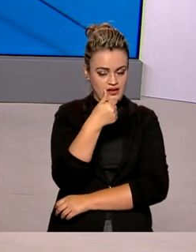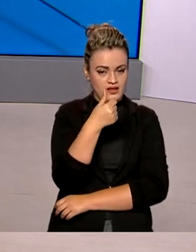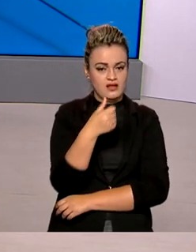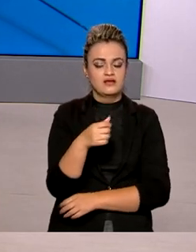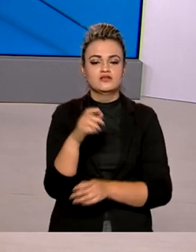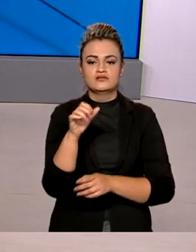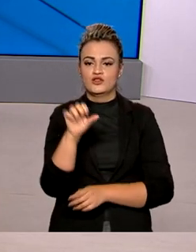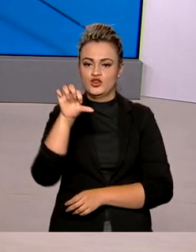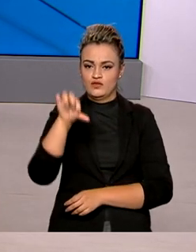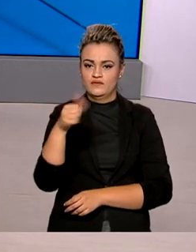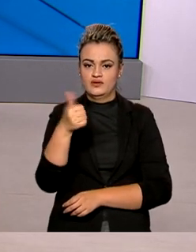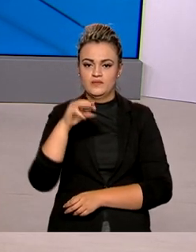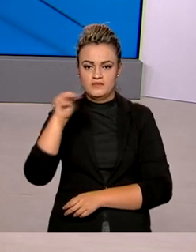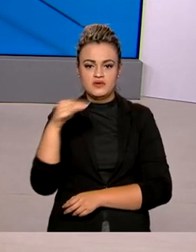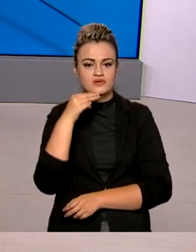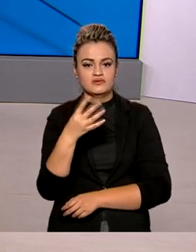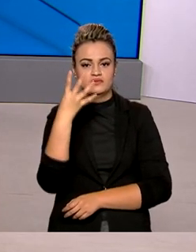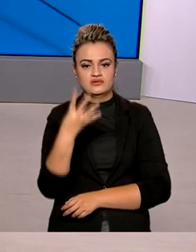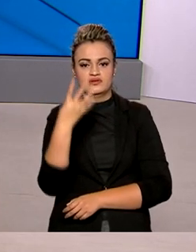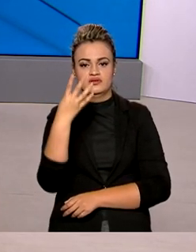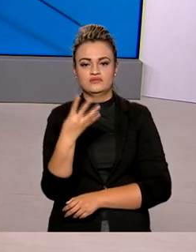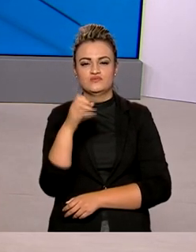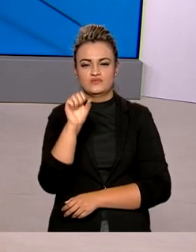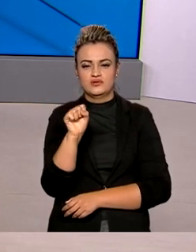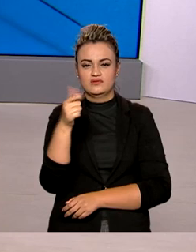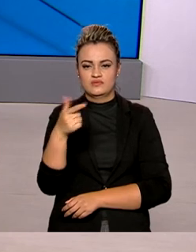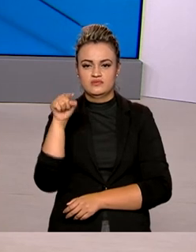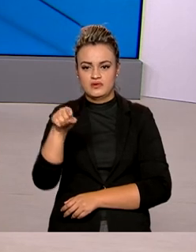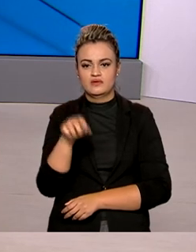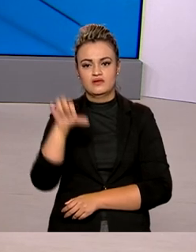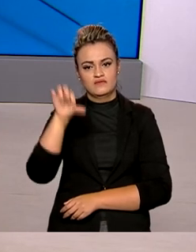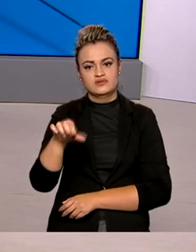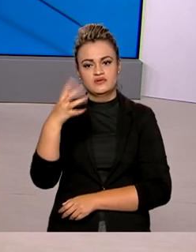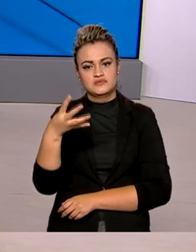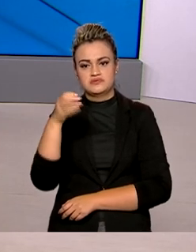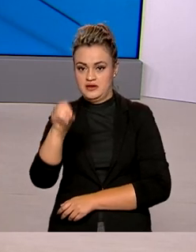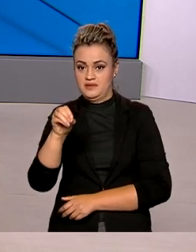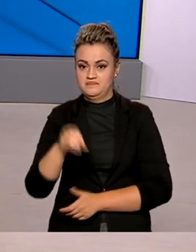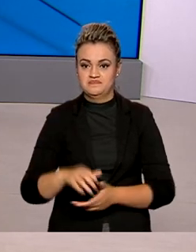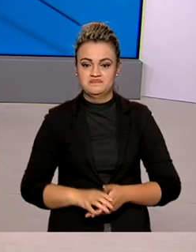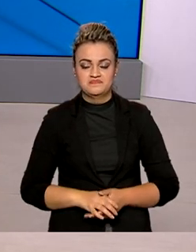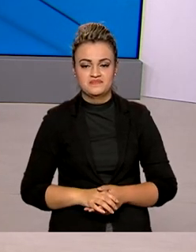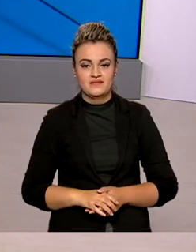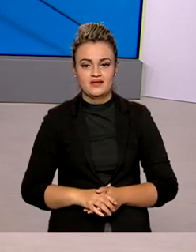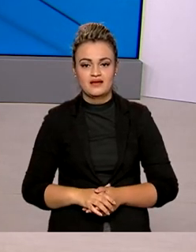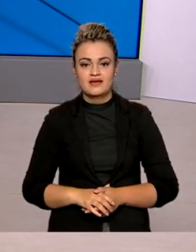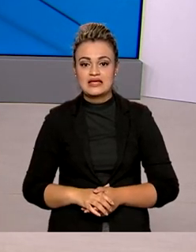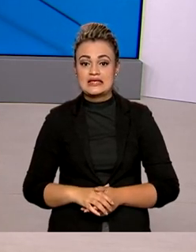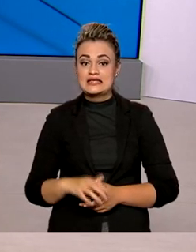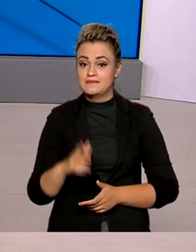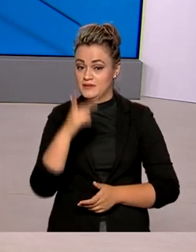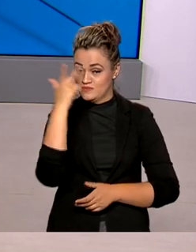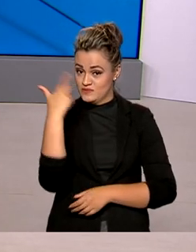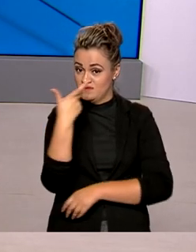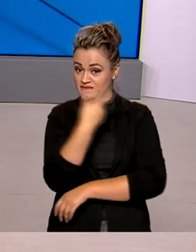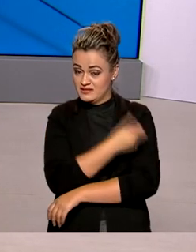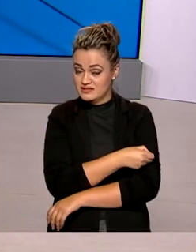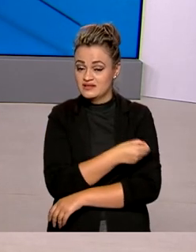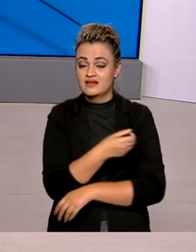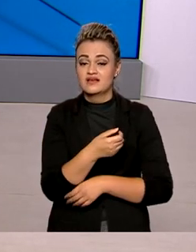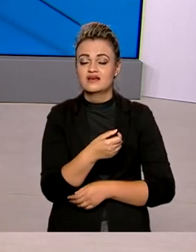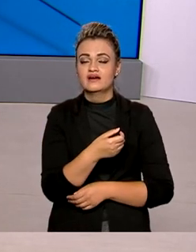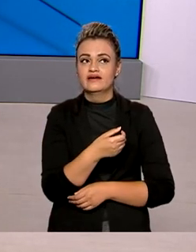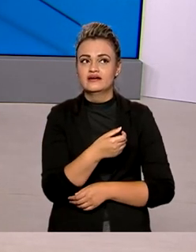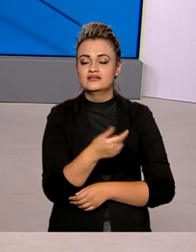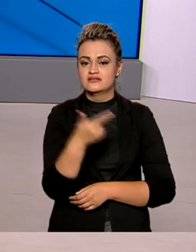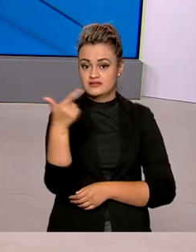vacina é de 91 milhões 482 mil 940 pessoas e os brasileiros que tomaram